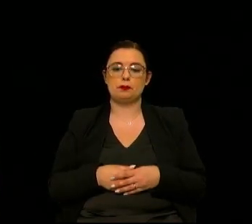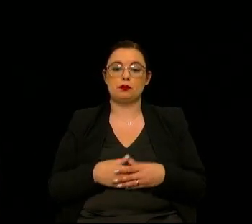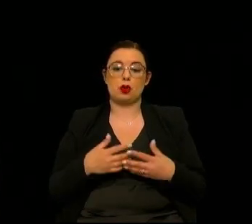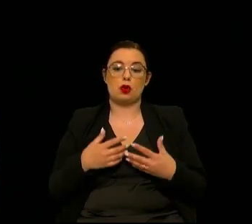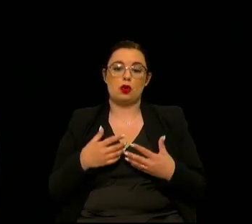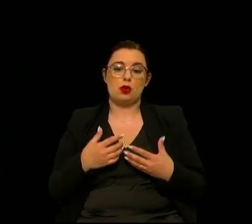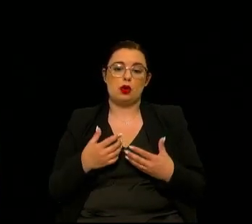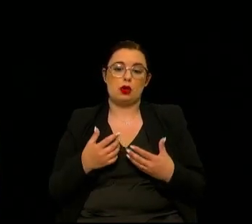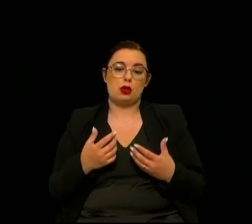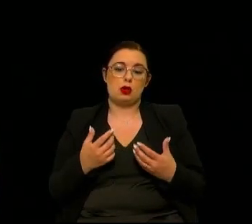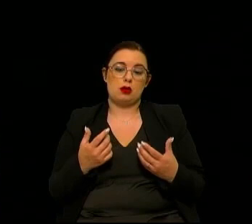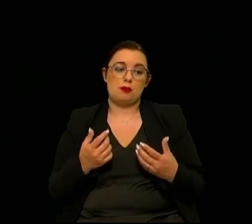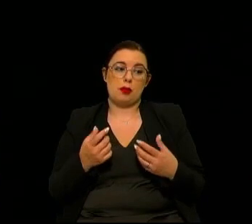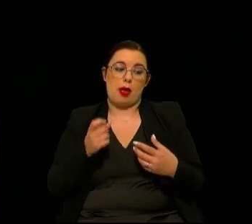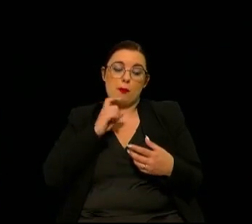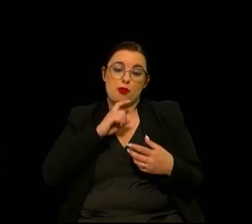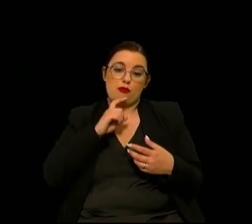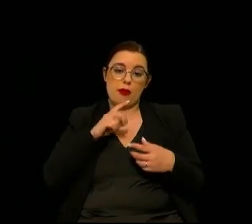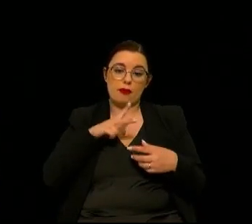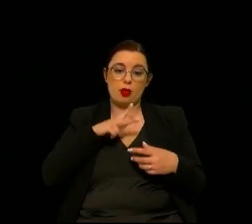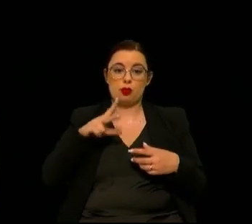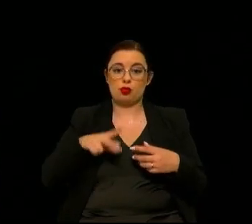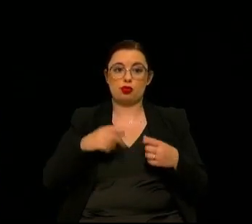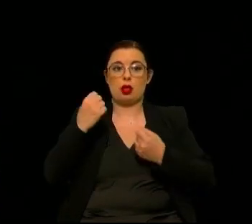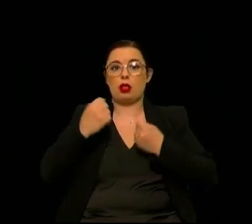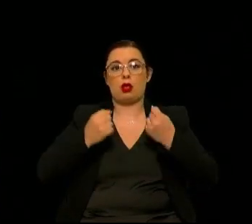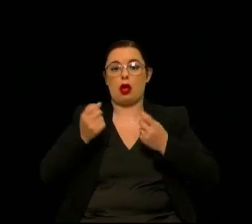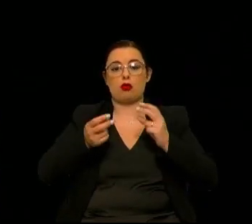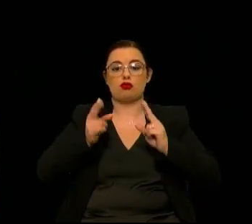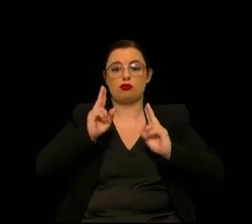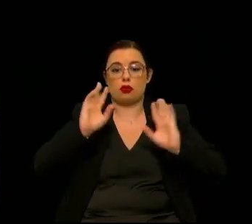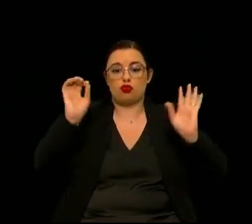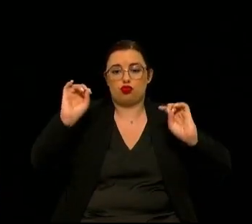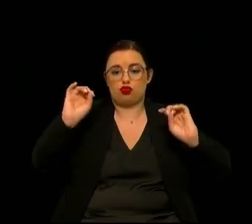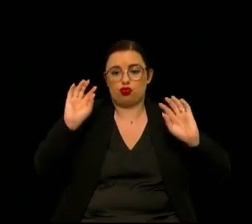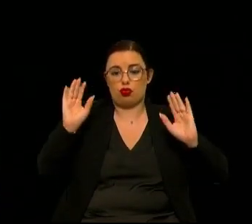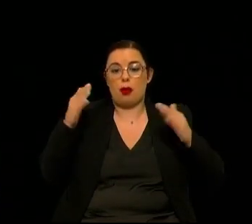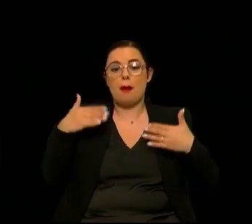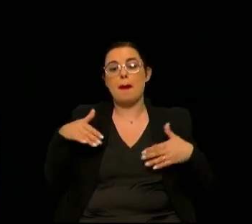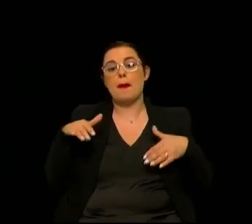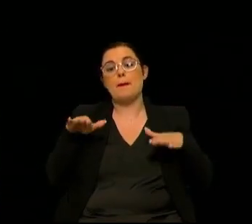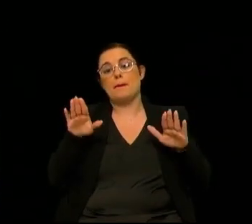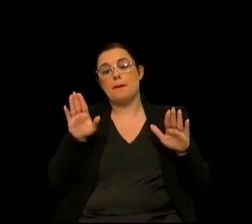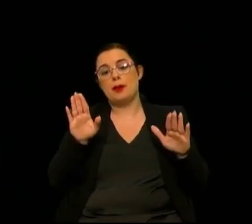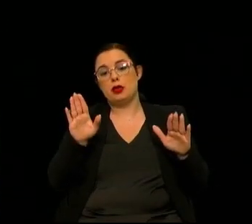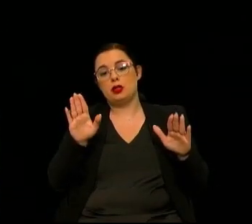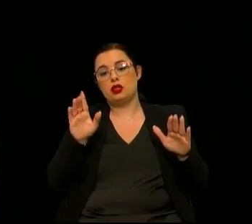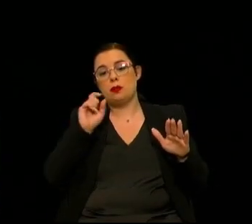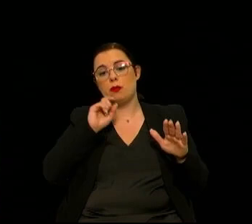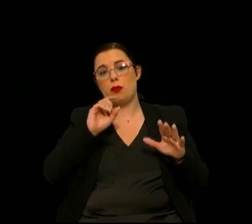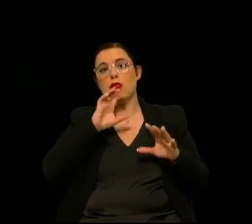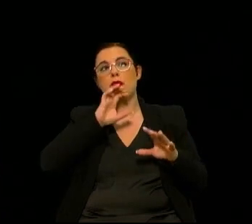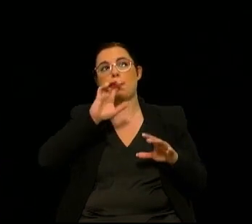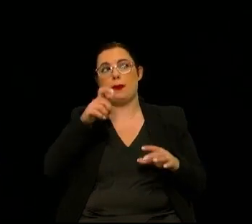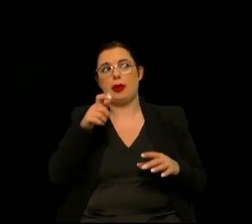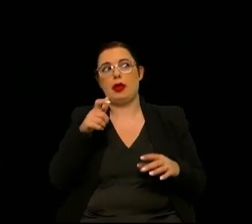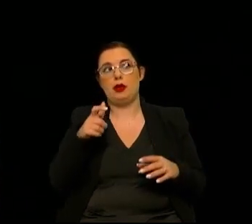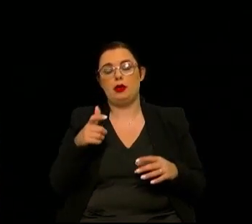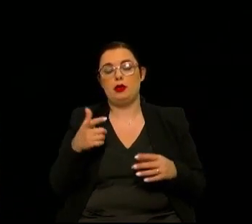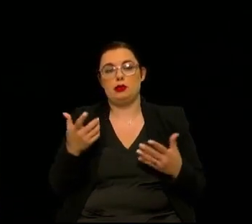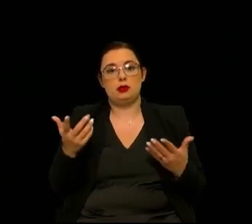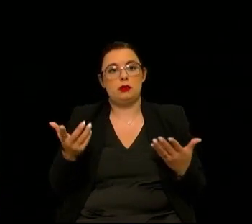é altamente provável que Portugal não vá fabricar carros no entanto pode constituir-se como um país onde